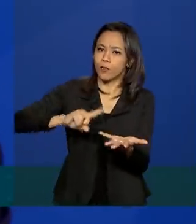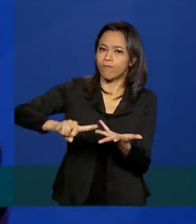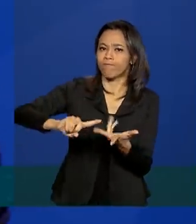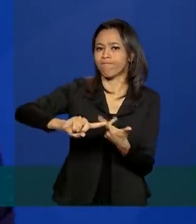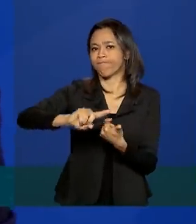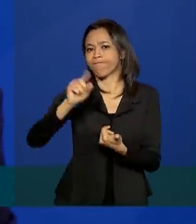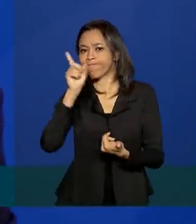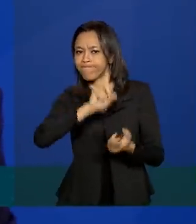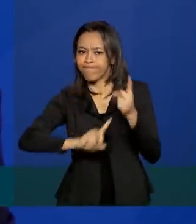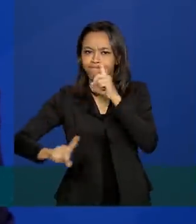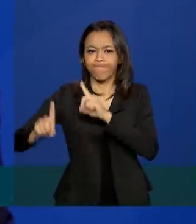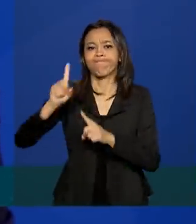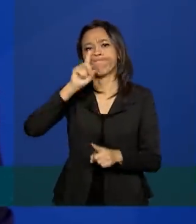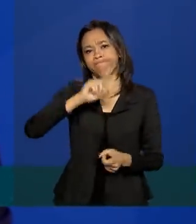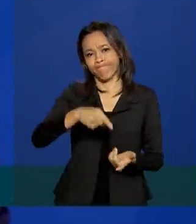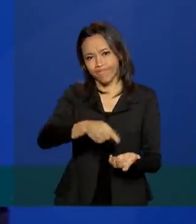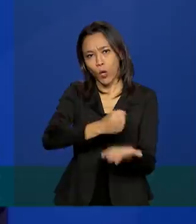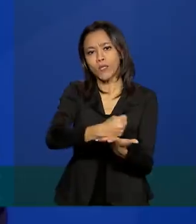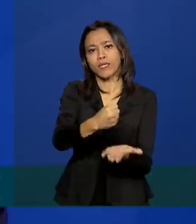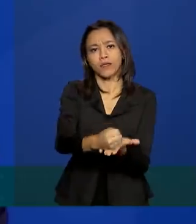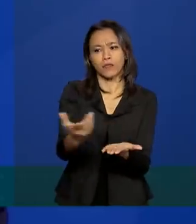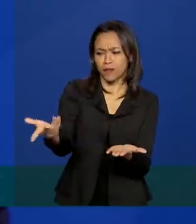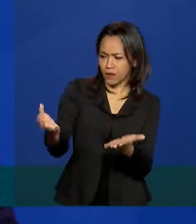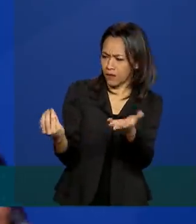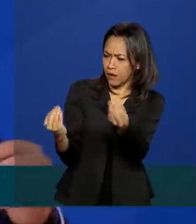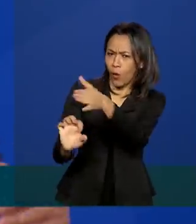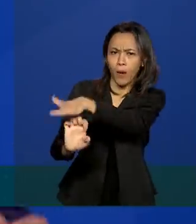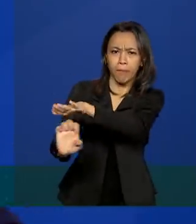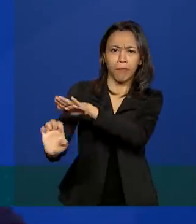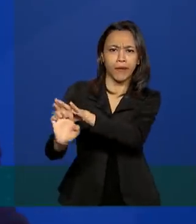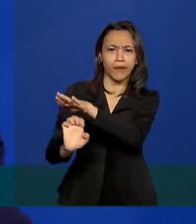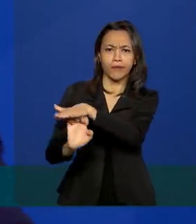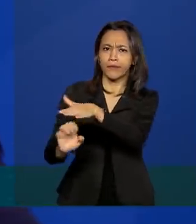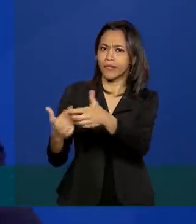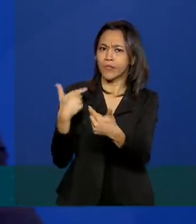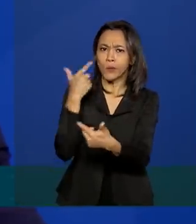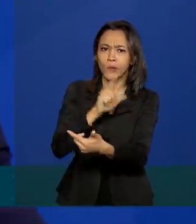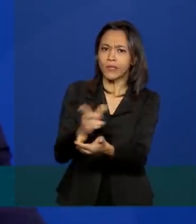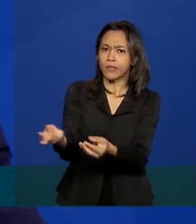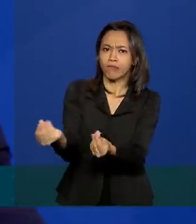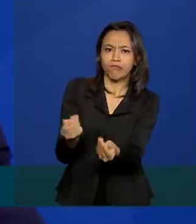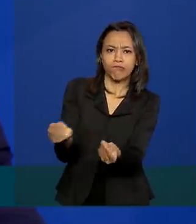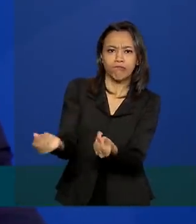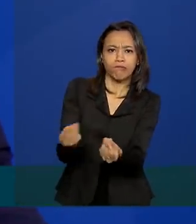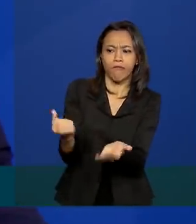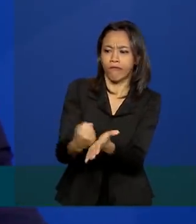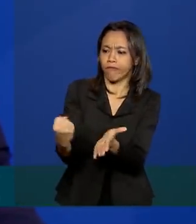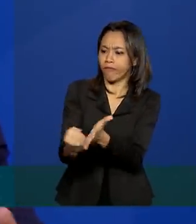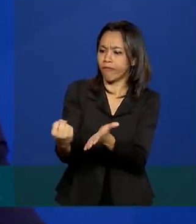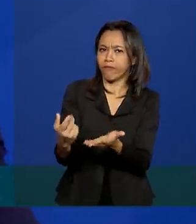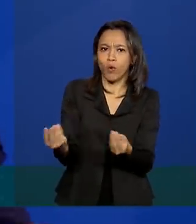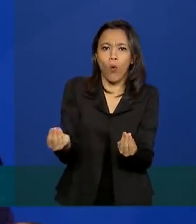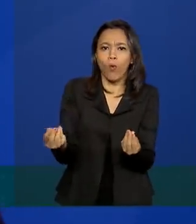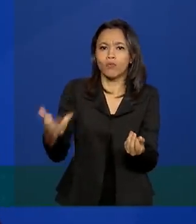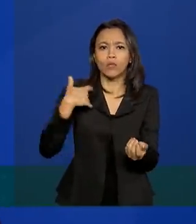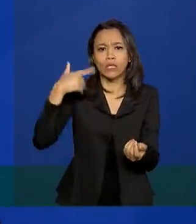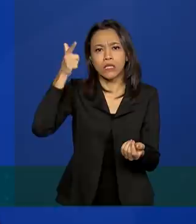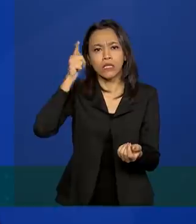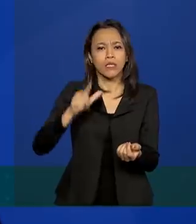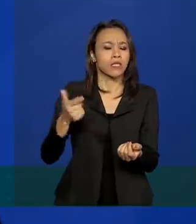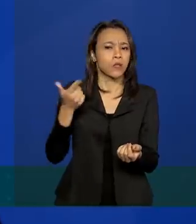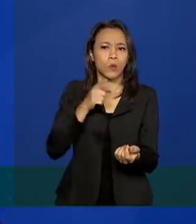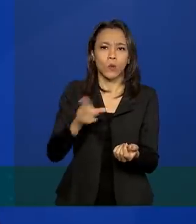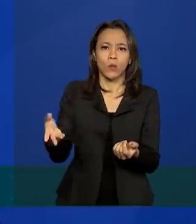como empresas sem capacidade técnica nem operacional, propostas de empresas com indicativos de fraude que permitiram